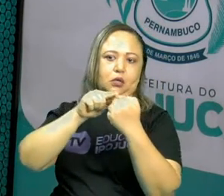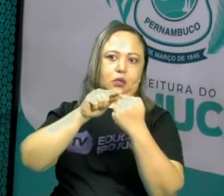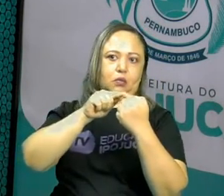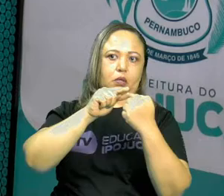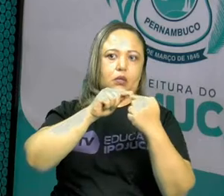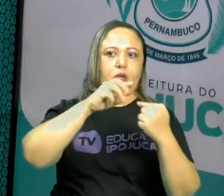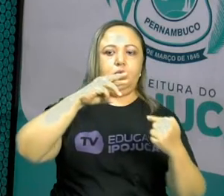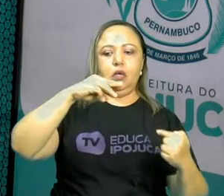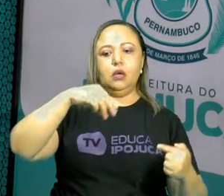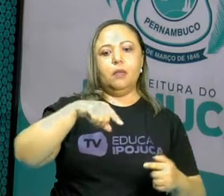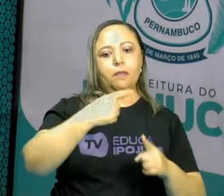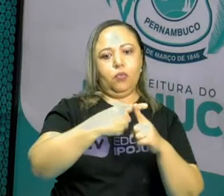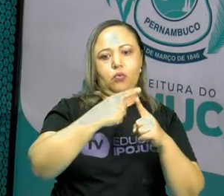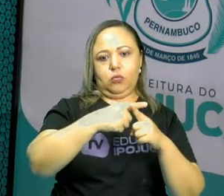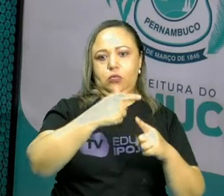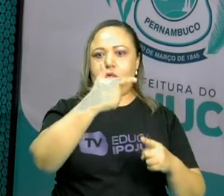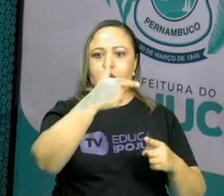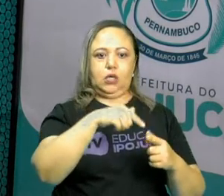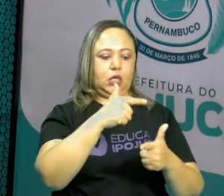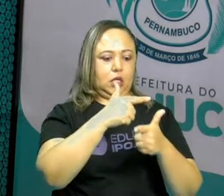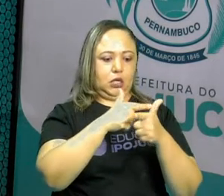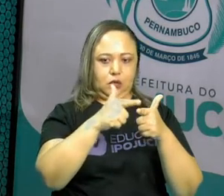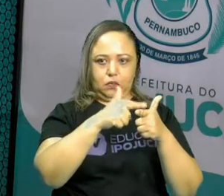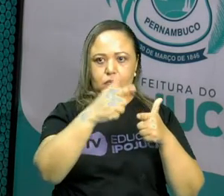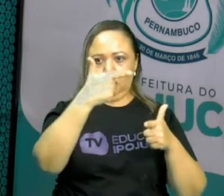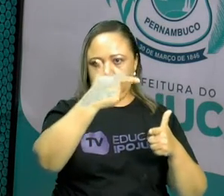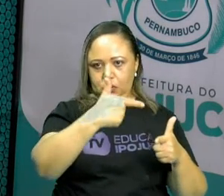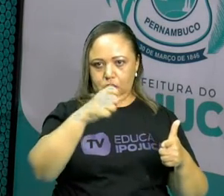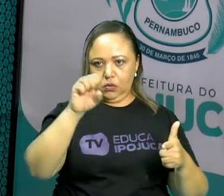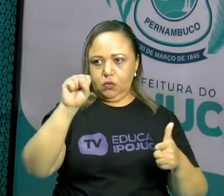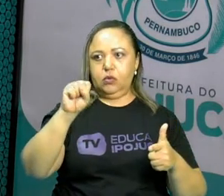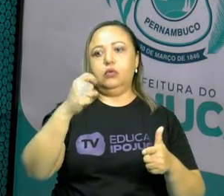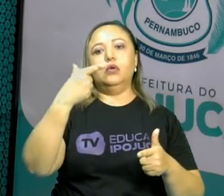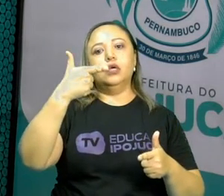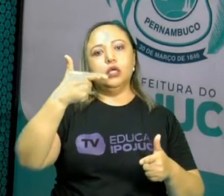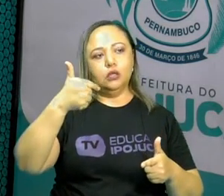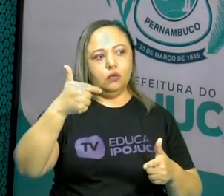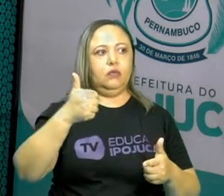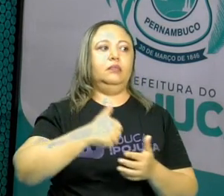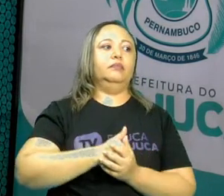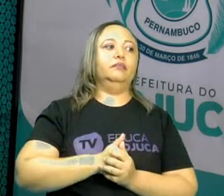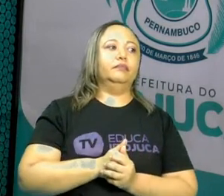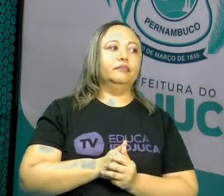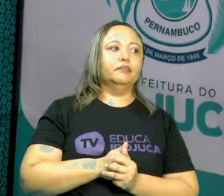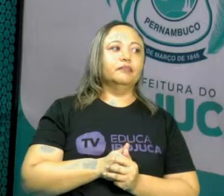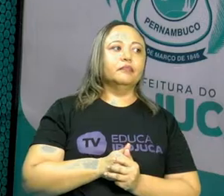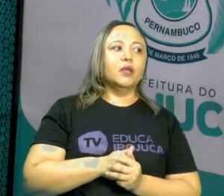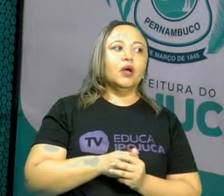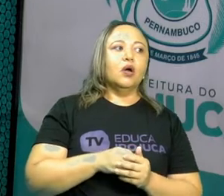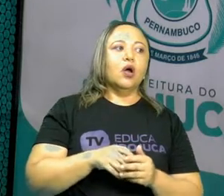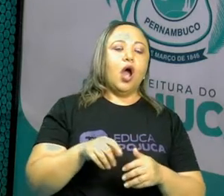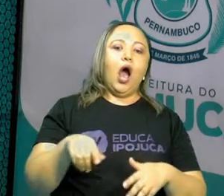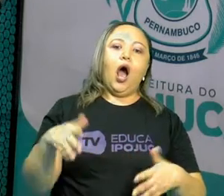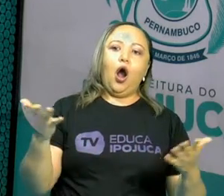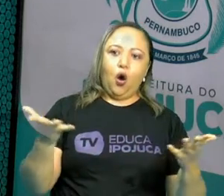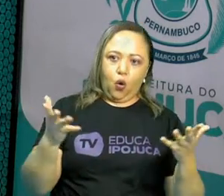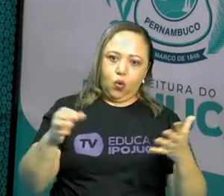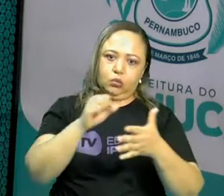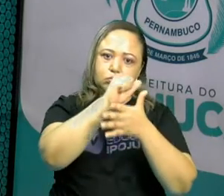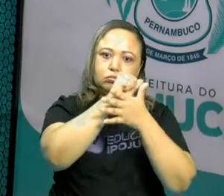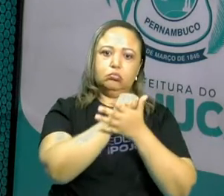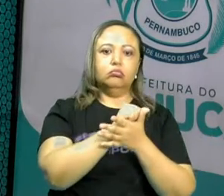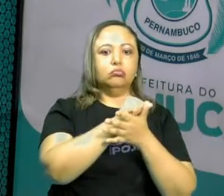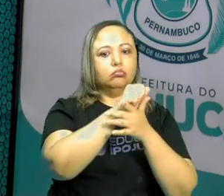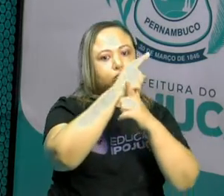28 e 12. Tá certo? Deu para entender? Vamos lá. Hora do desafio, então.